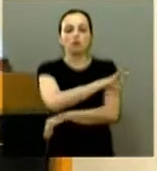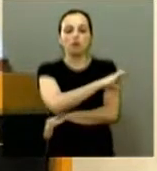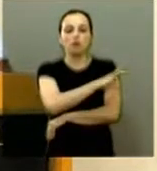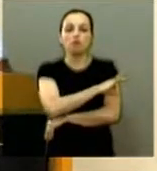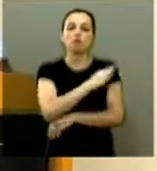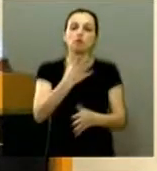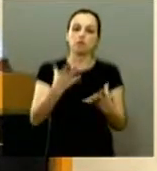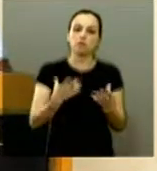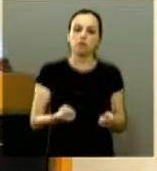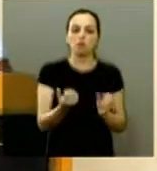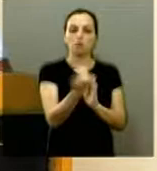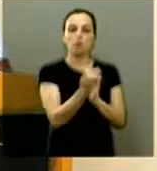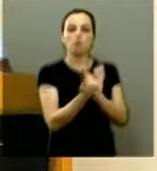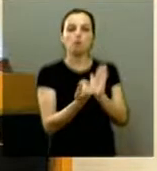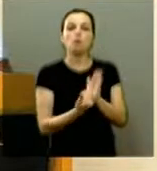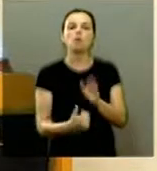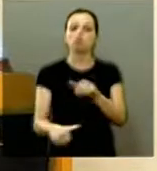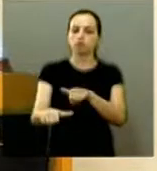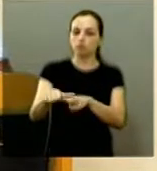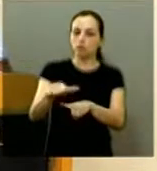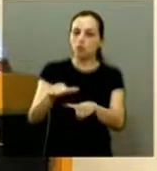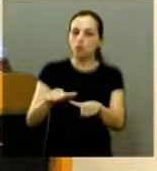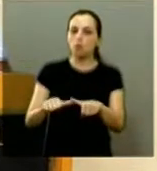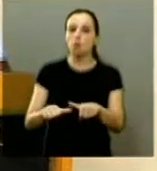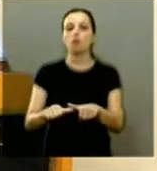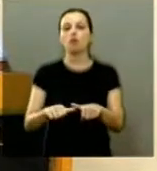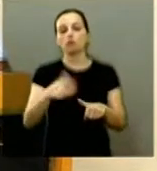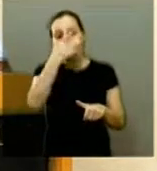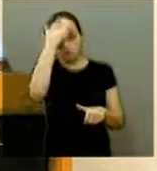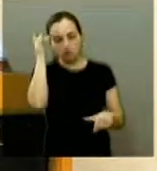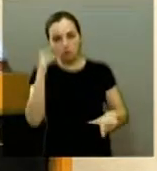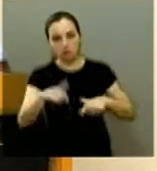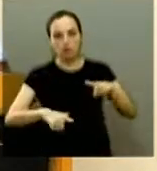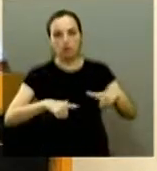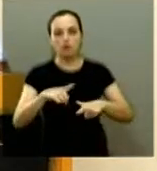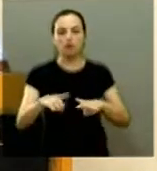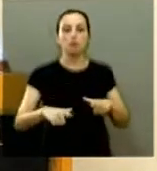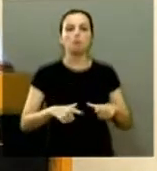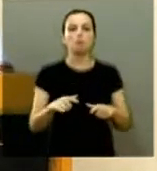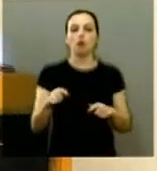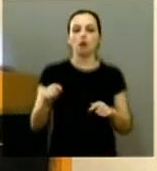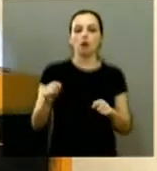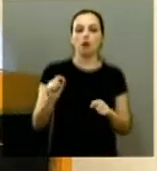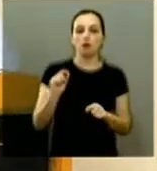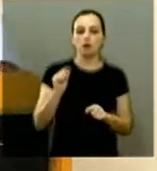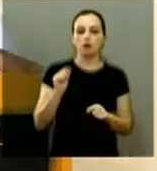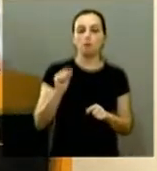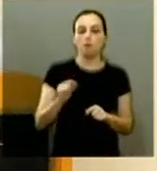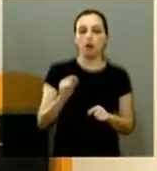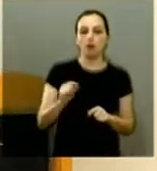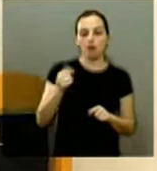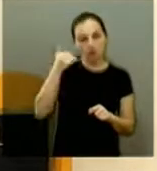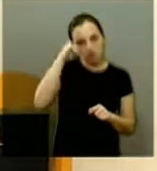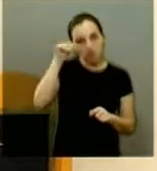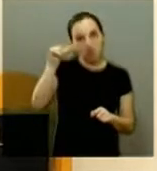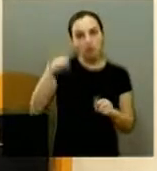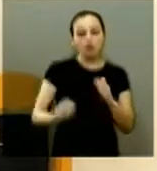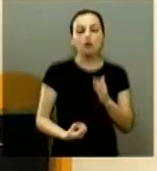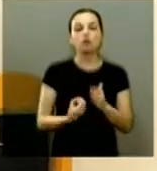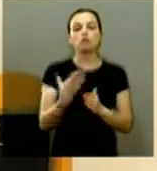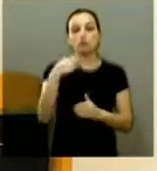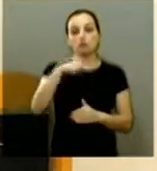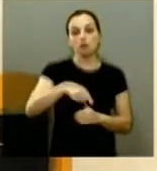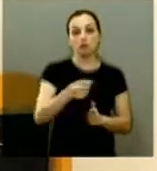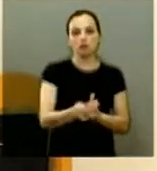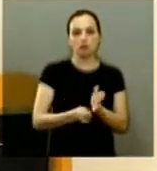se não substituírem seus empregados para executar os trabalhos justamente para evitar o que aconteceu